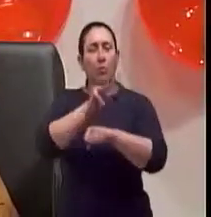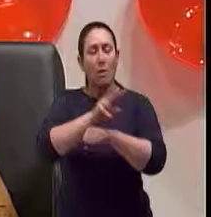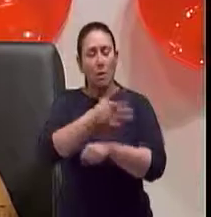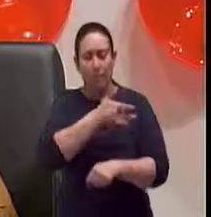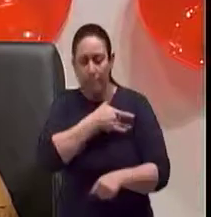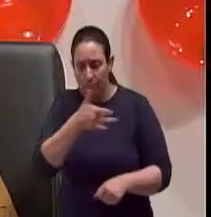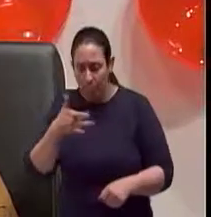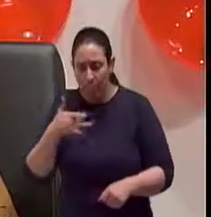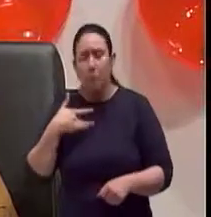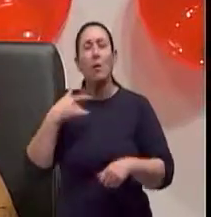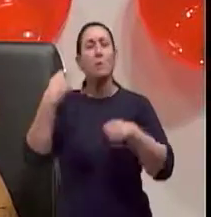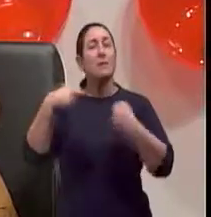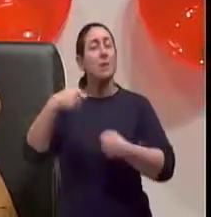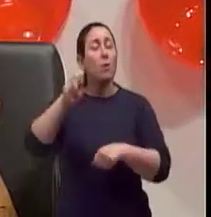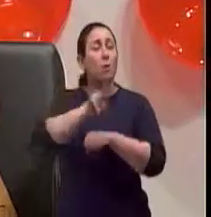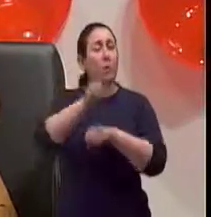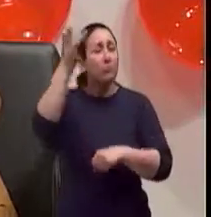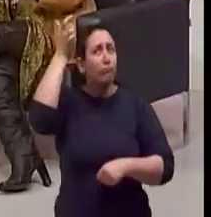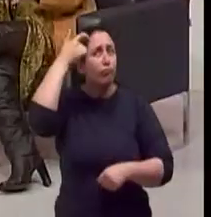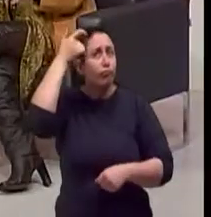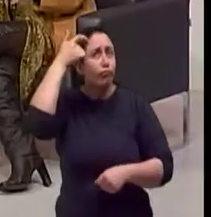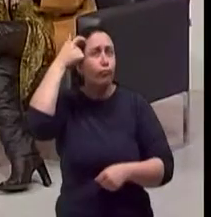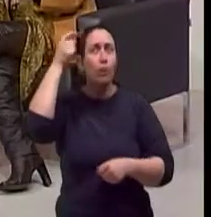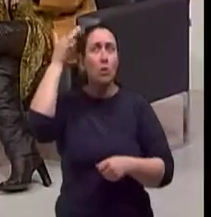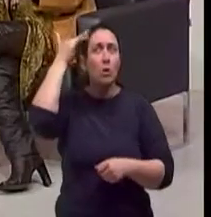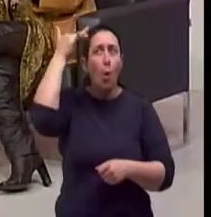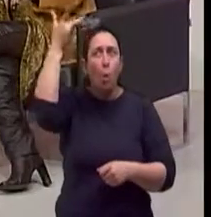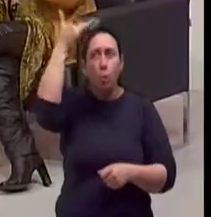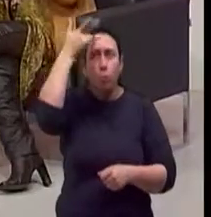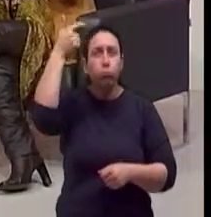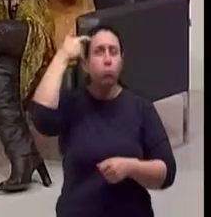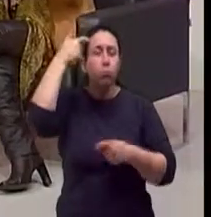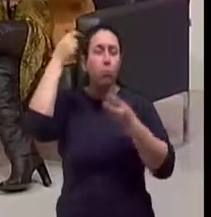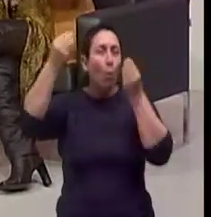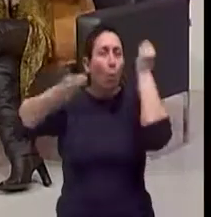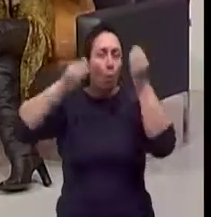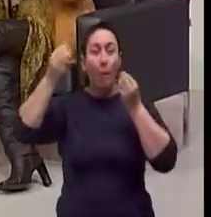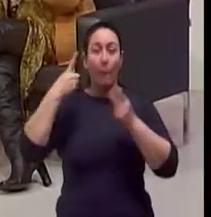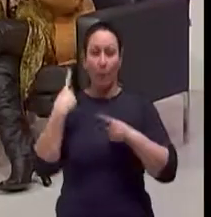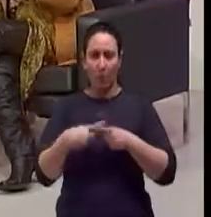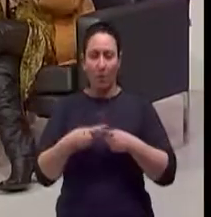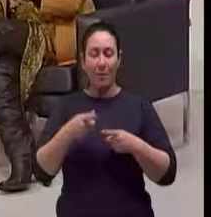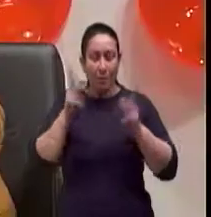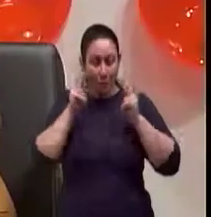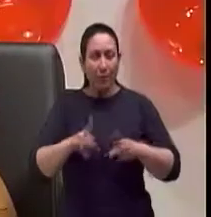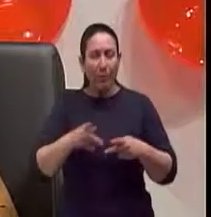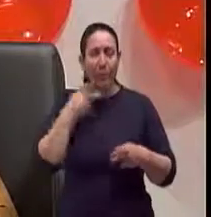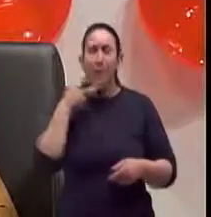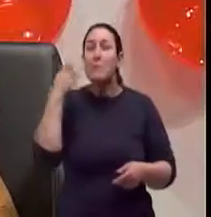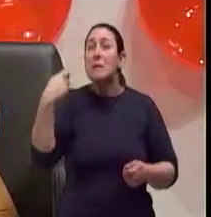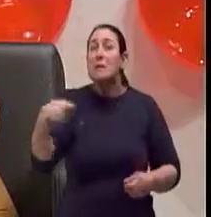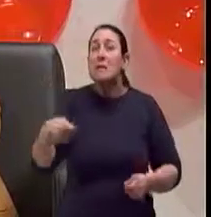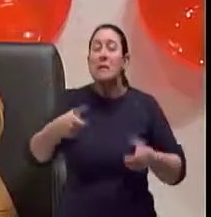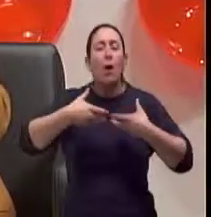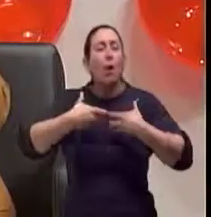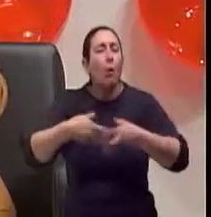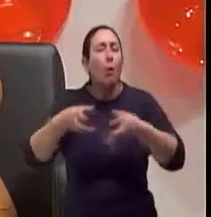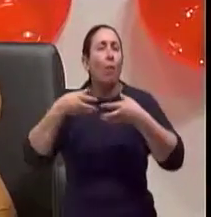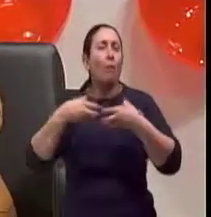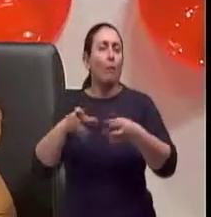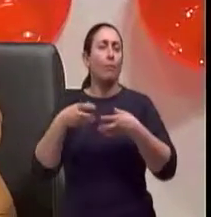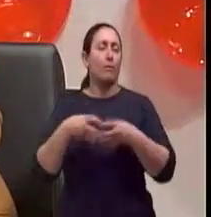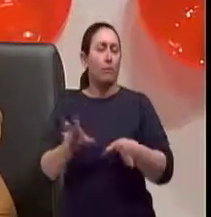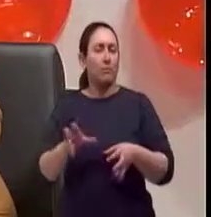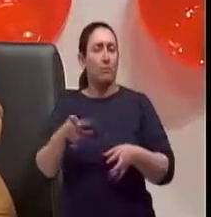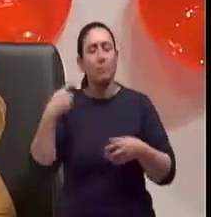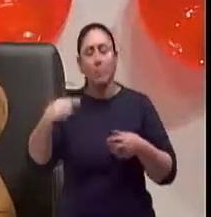e cuidar da saúde mental, né? Isso. Aquele rapaz que disse assim, a convivência, e ele batia na tecla. Ele batia na tecla. convivência, a